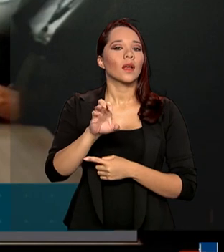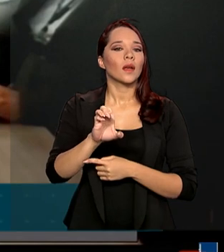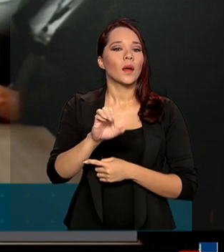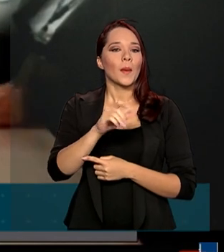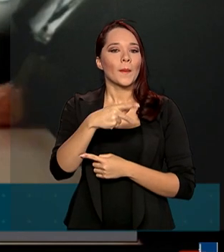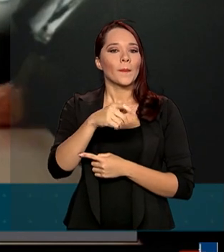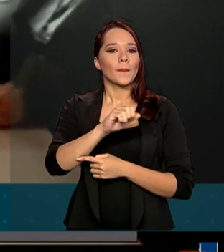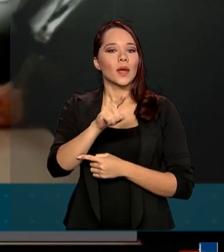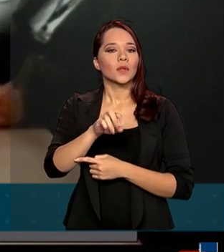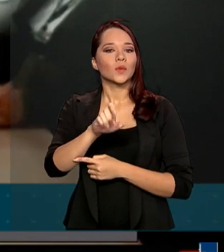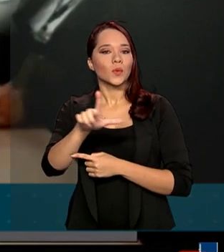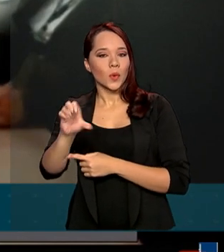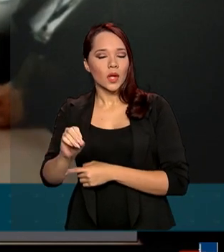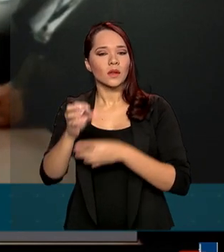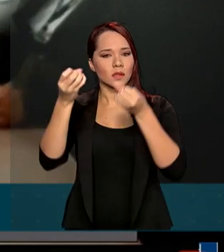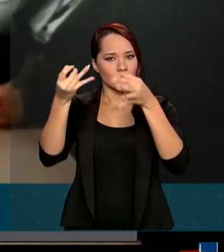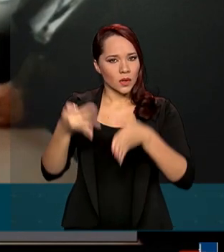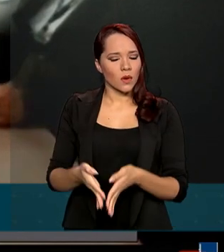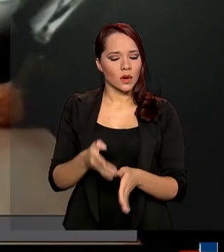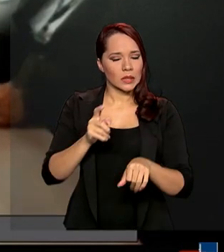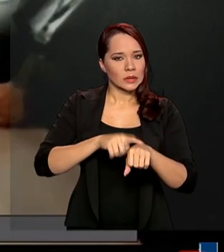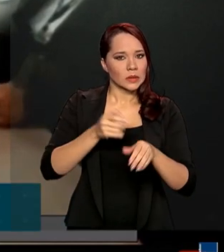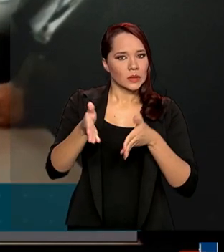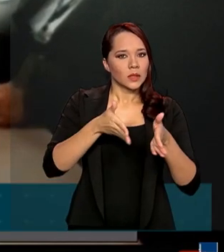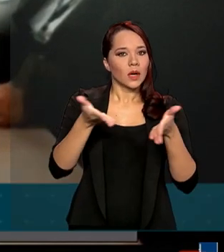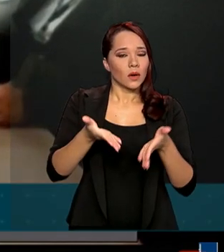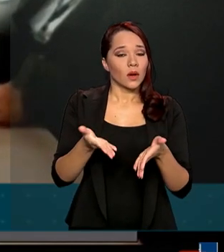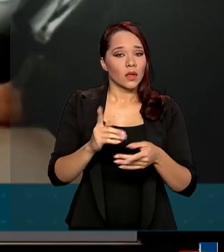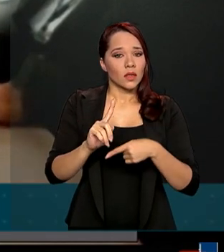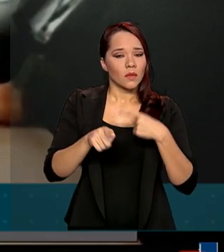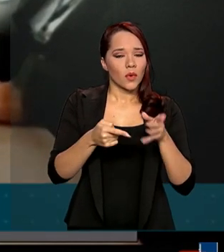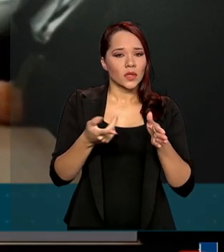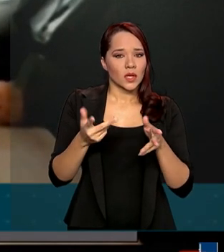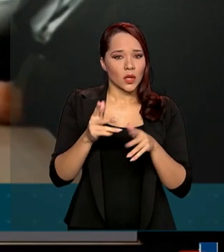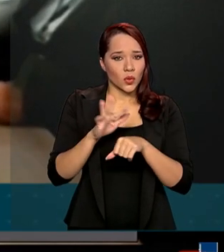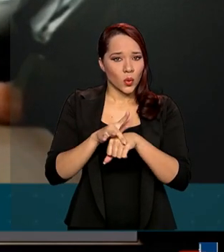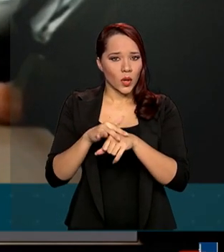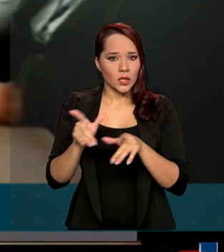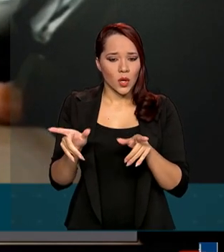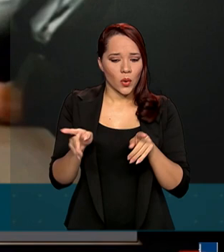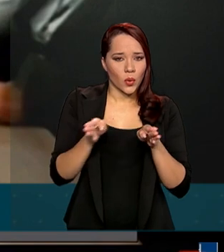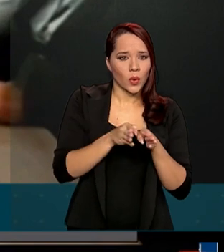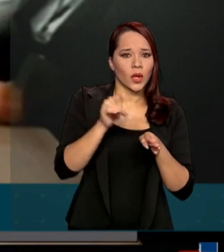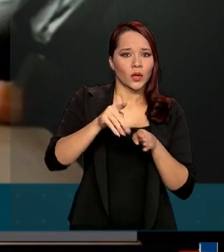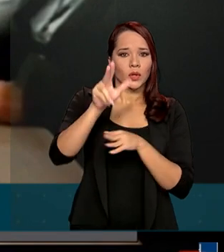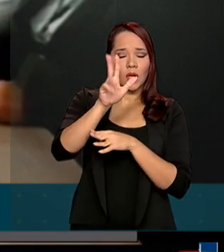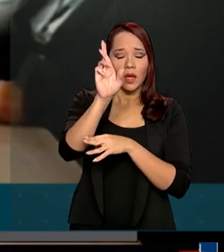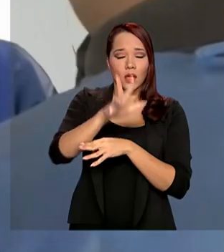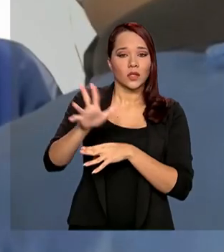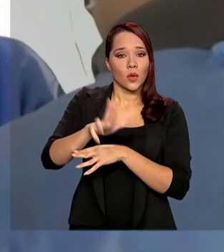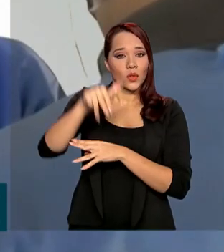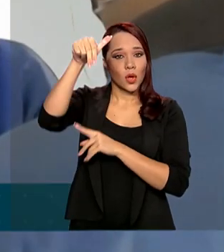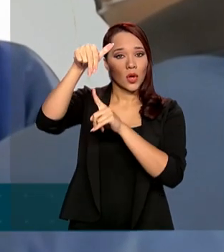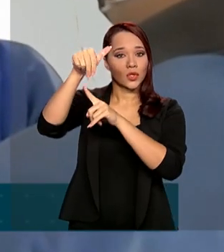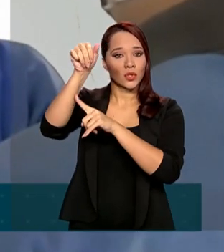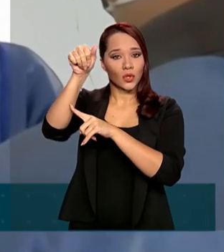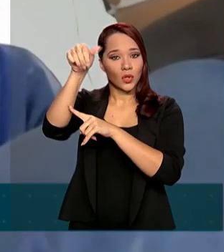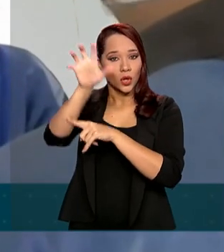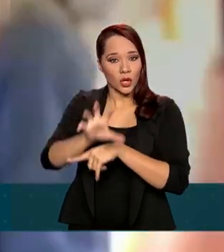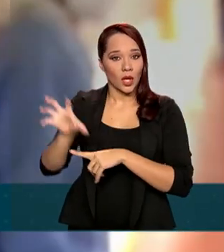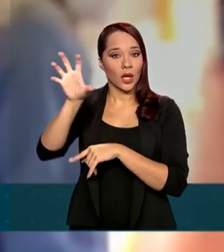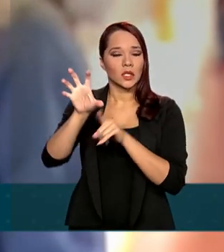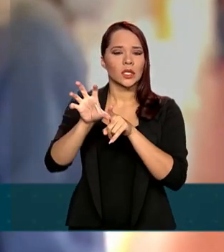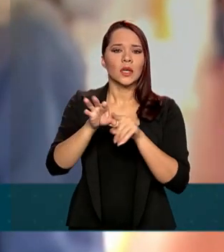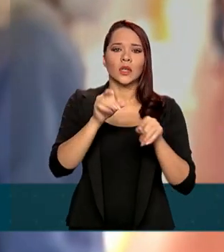explicou aos participantes que, nesse momento, após o recuo da doença nas regiões norte e nordeste, a curva de